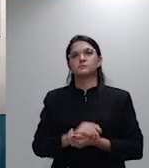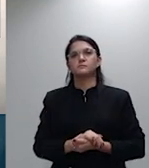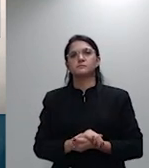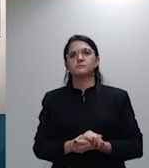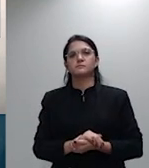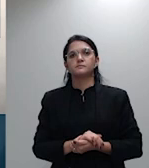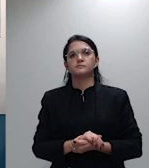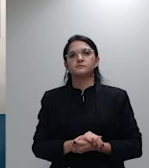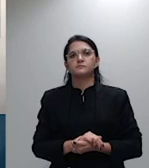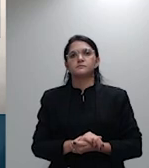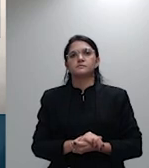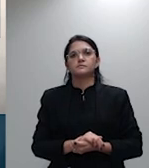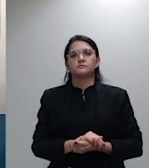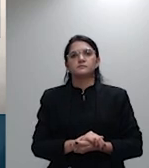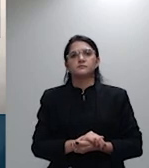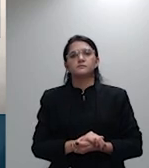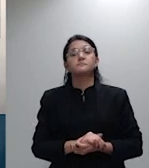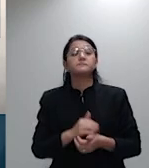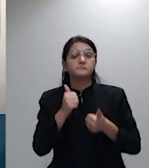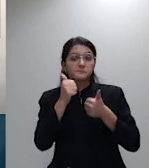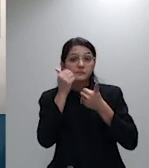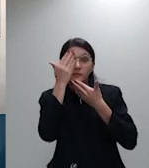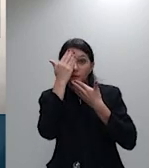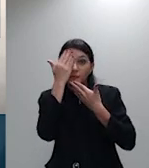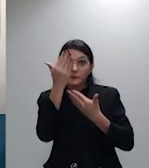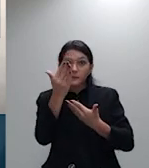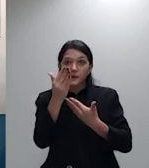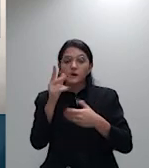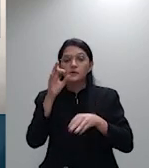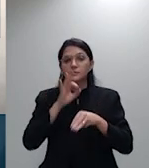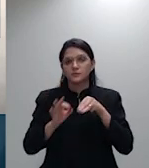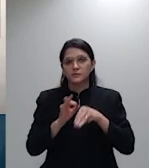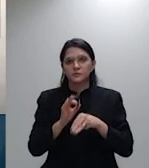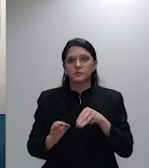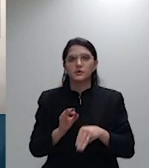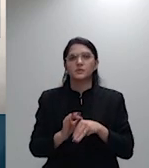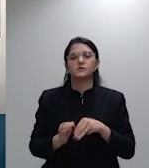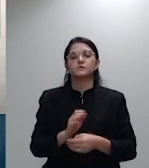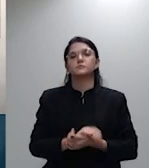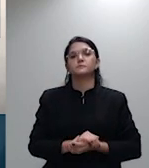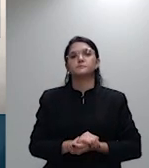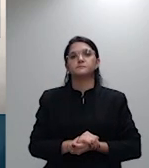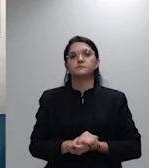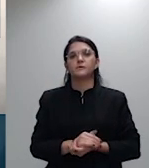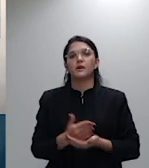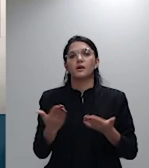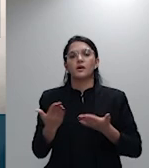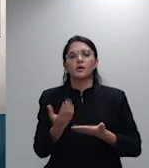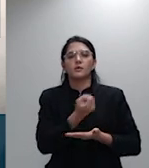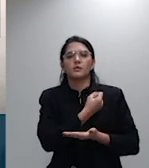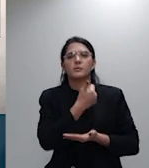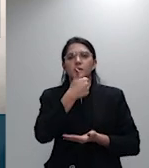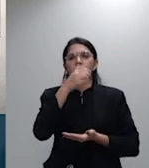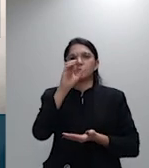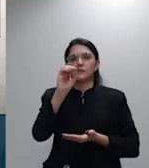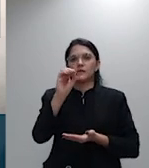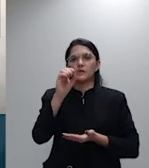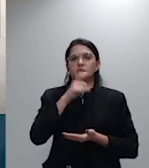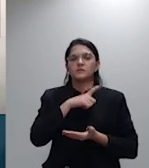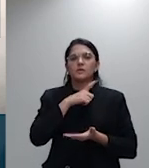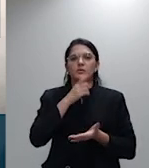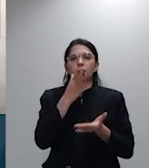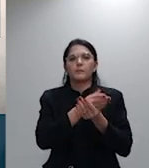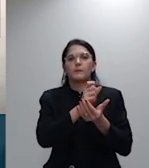obrigado ministro Cueva no próximo item 10 da pauta é um é um voto vista